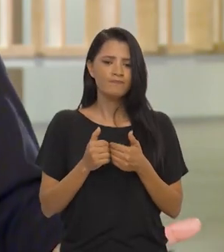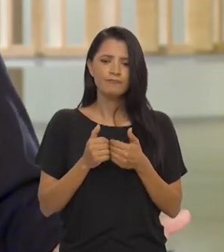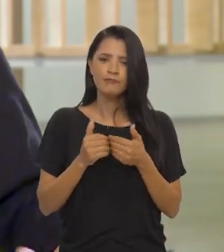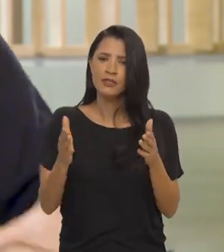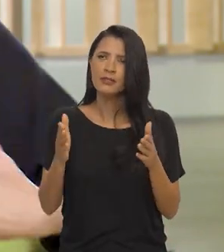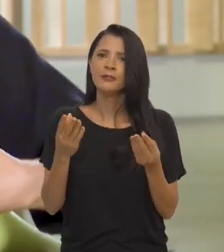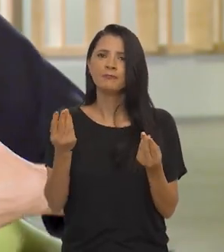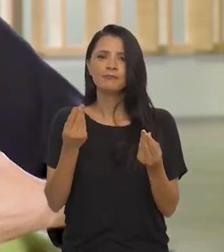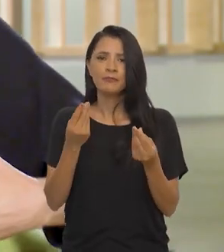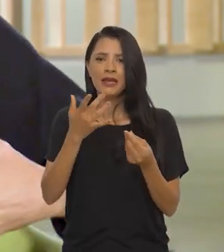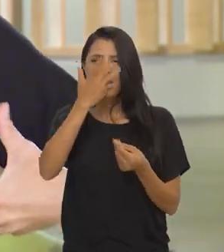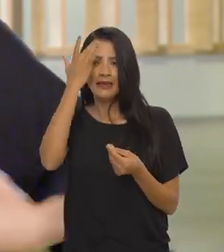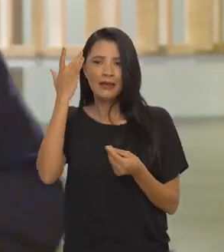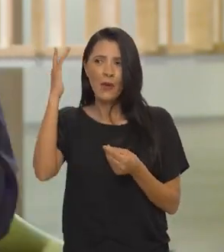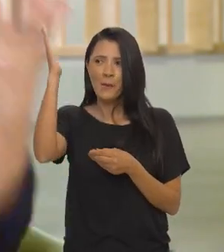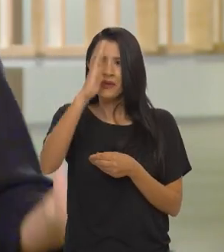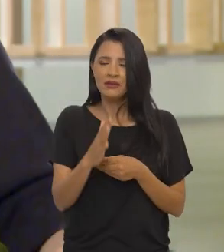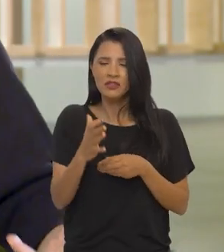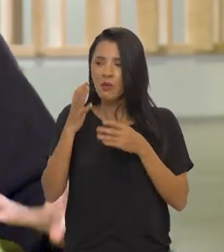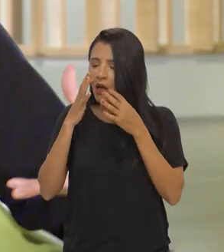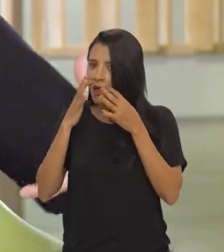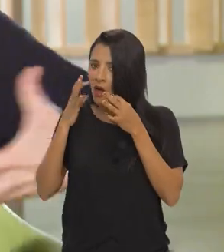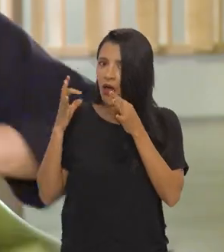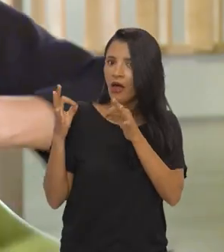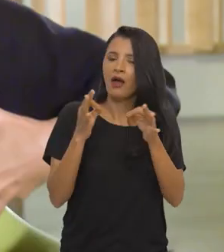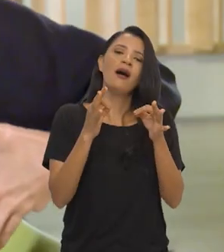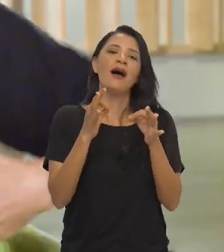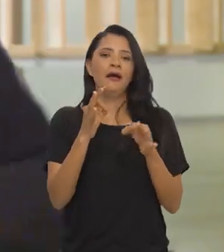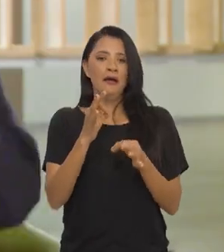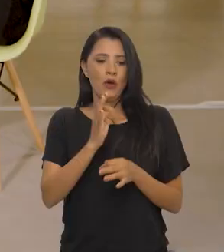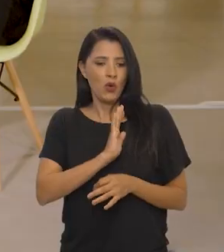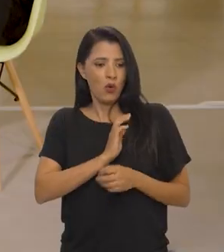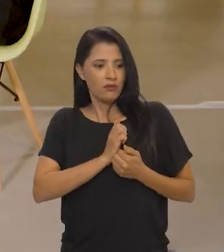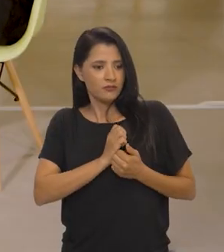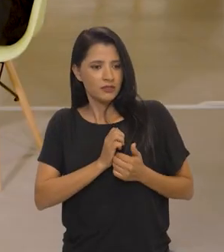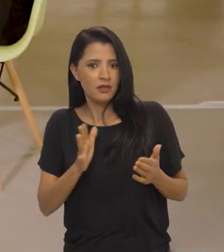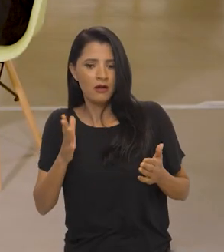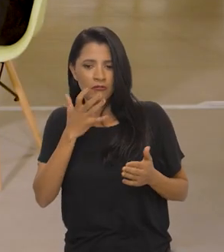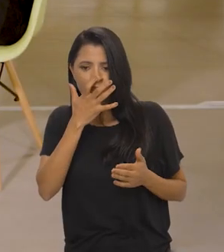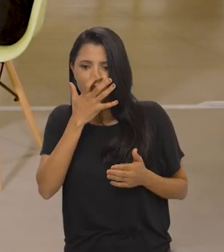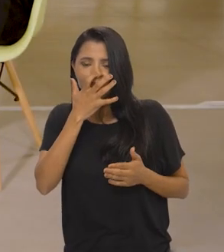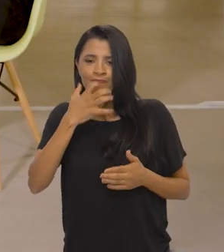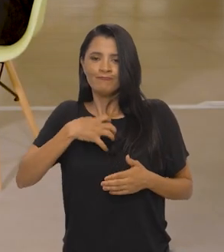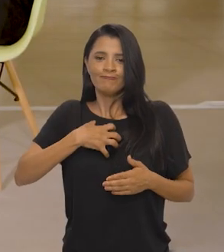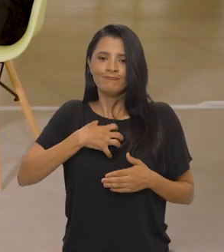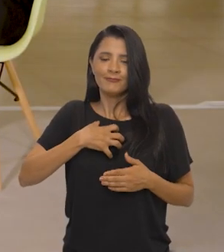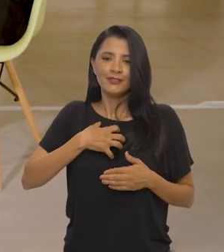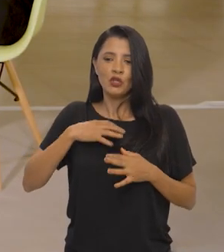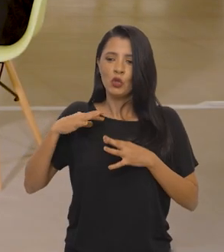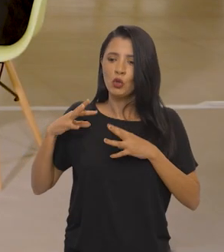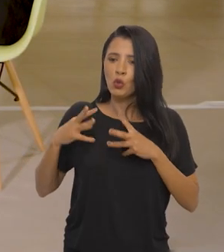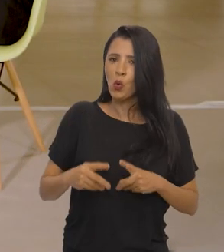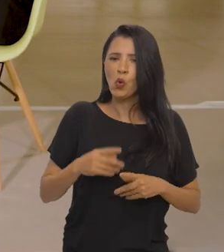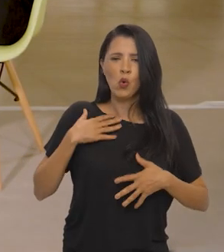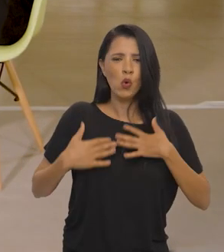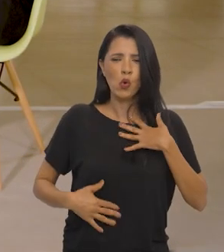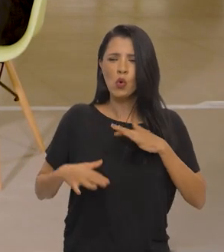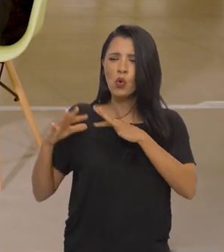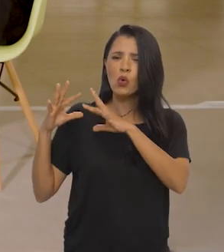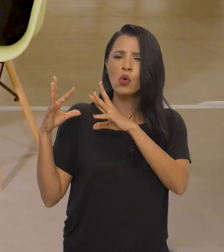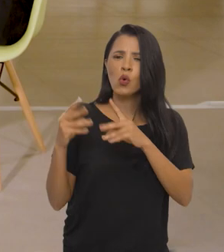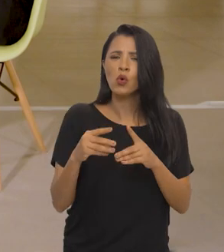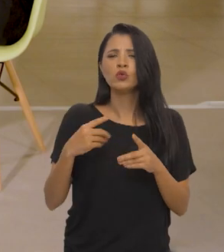digamos assim os olhos do Brasil, o coração do Brasil, o corpo, as